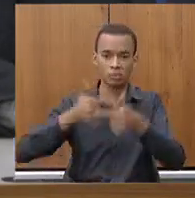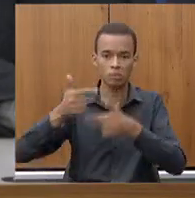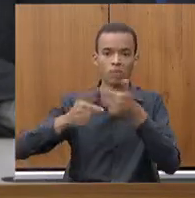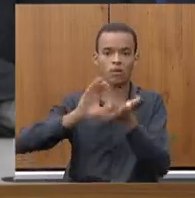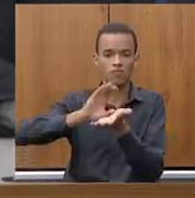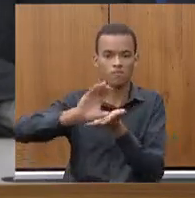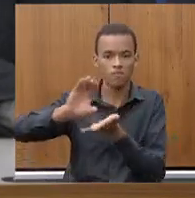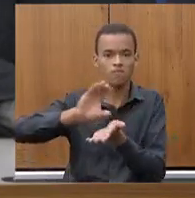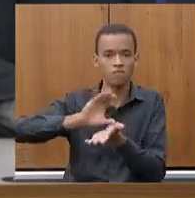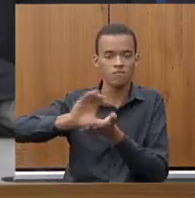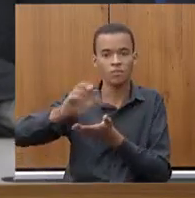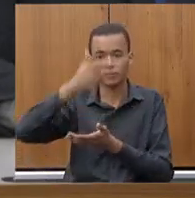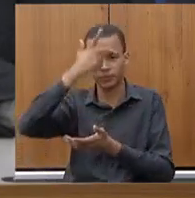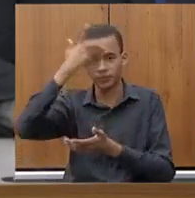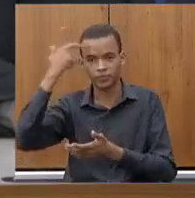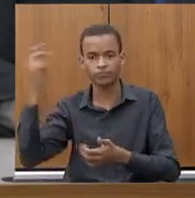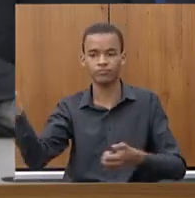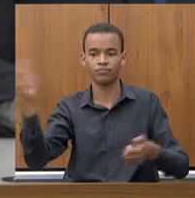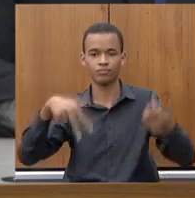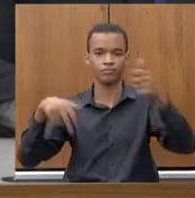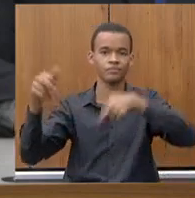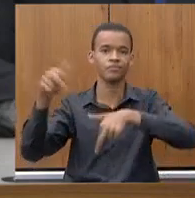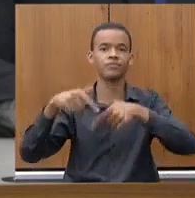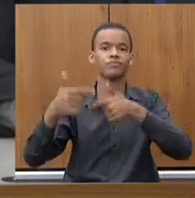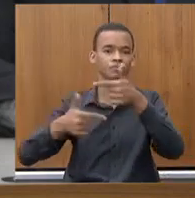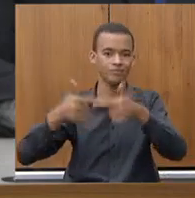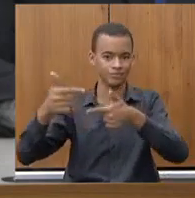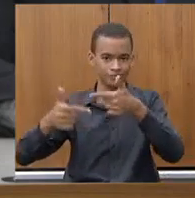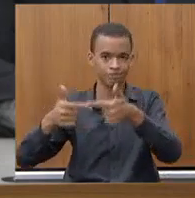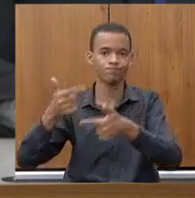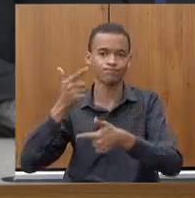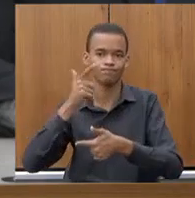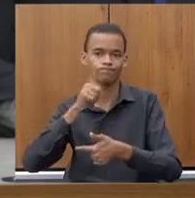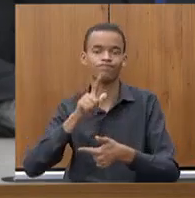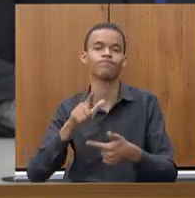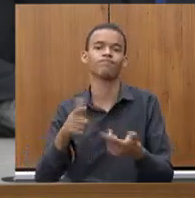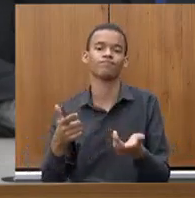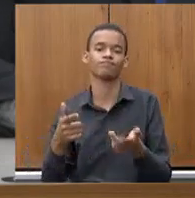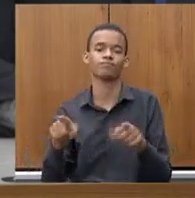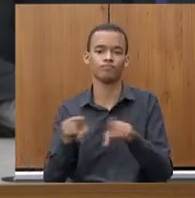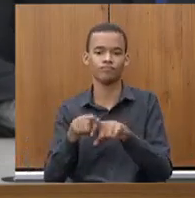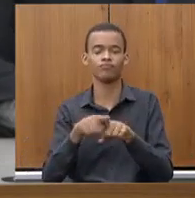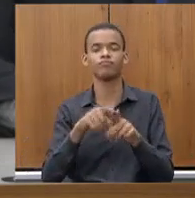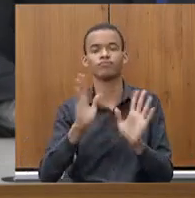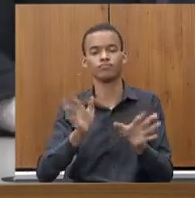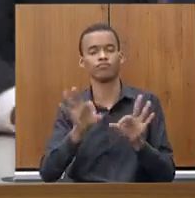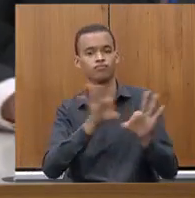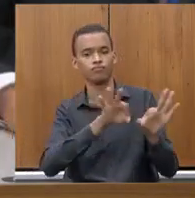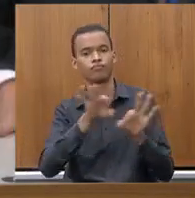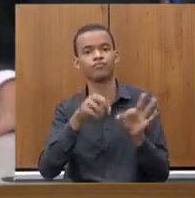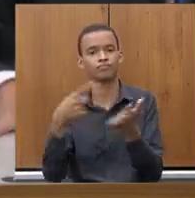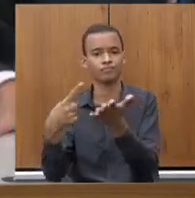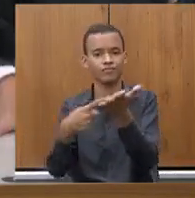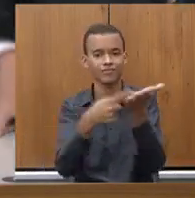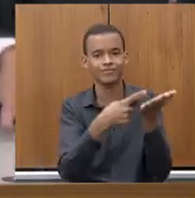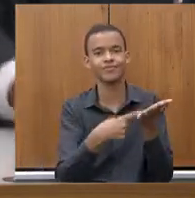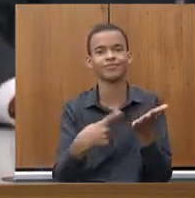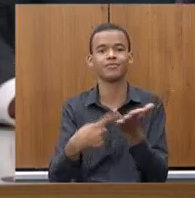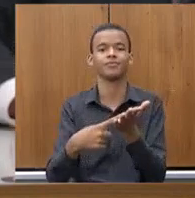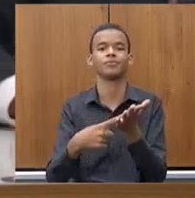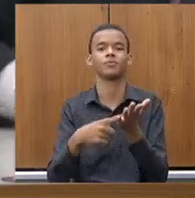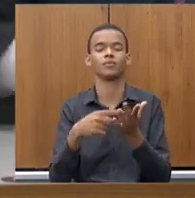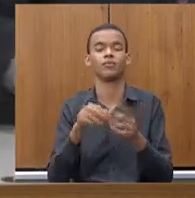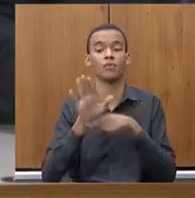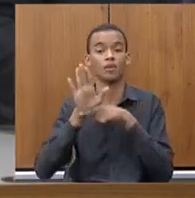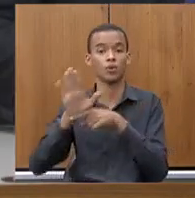273 bilhões já implantados, outros em fase de implantação, negociados, mas, na verdade, gerando renda,